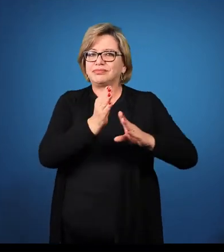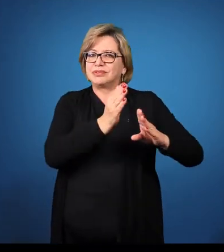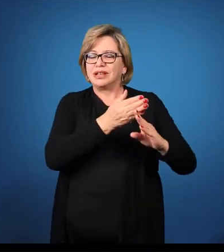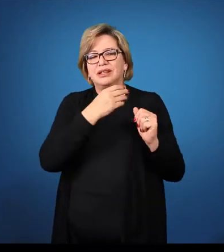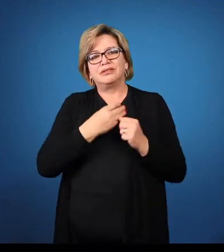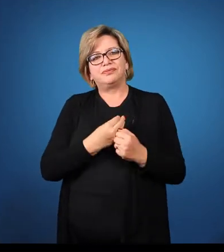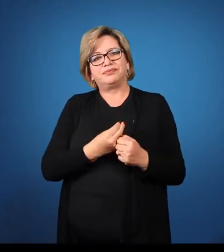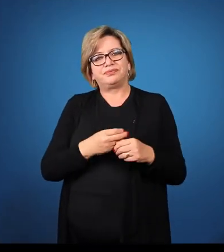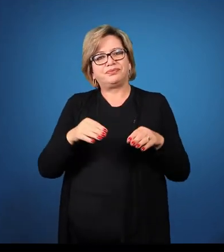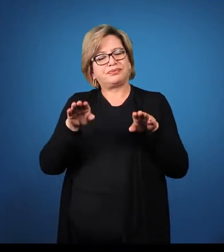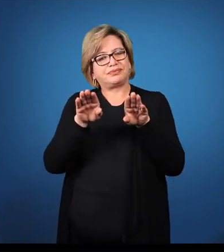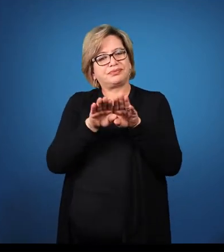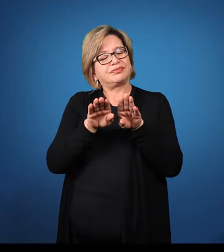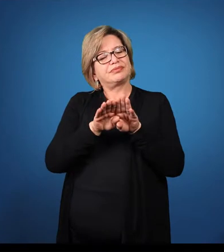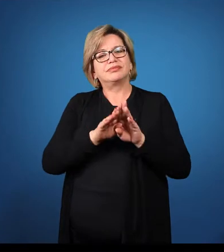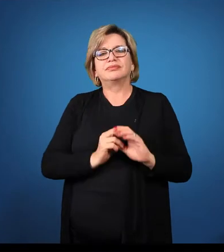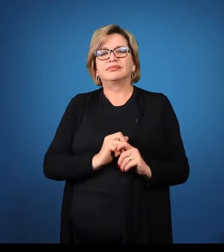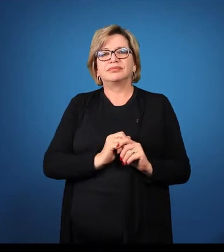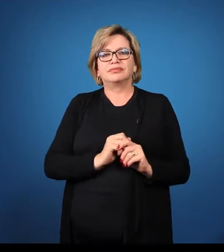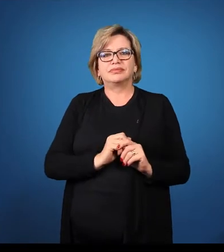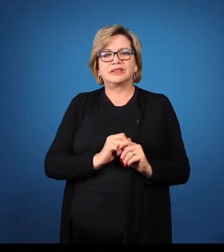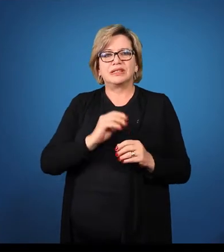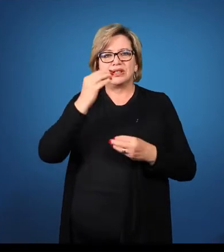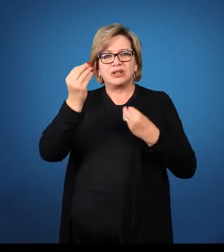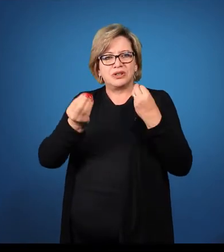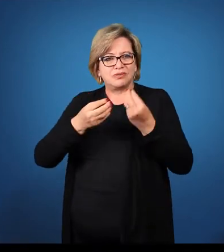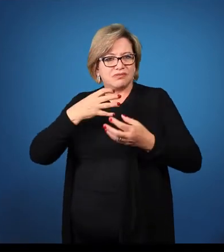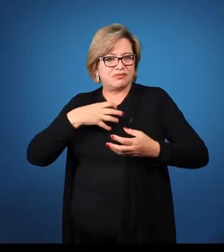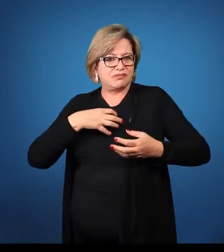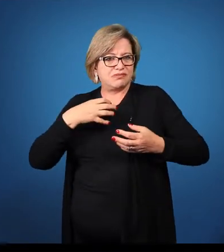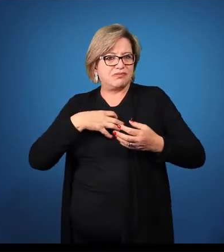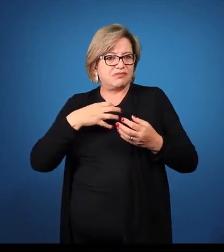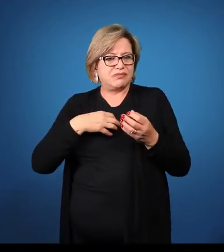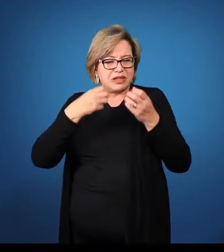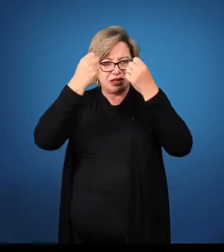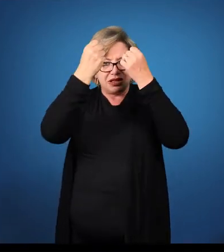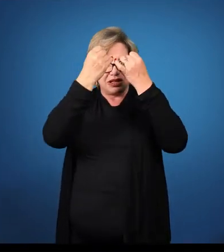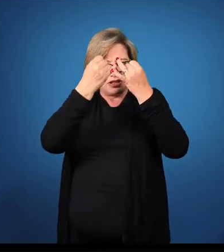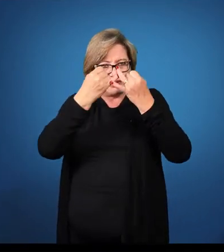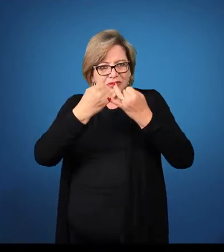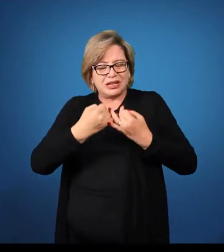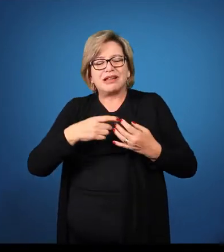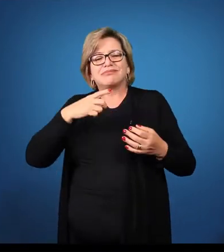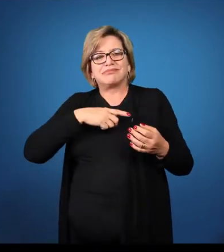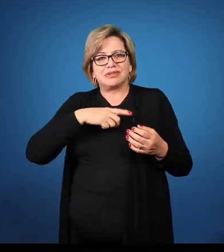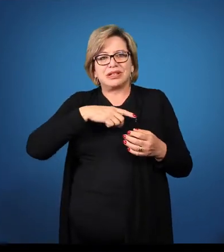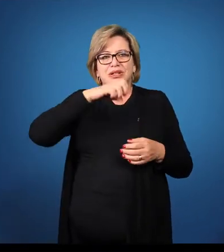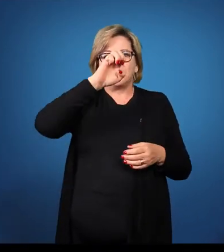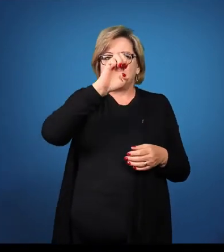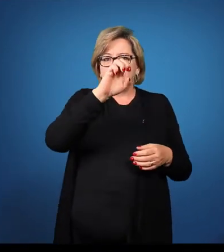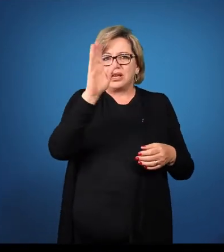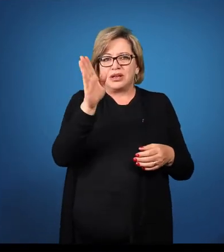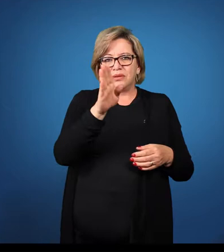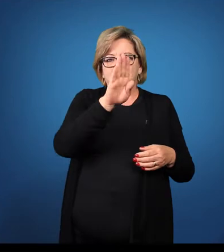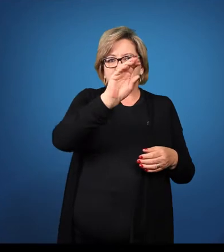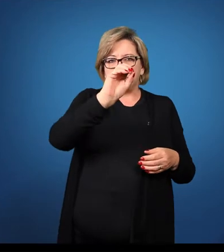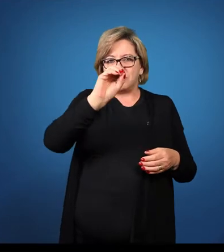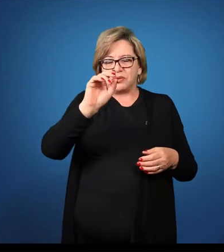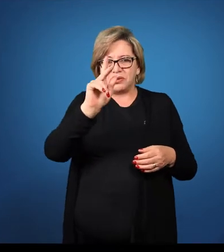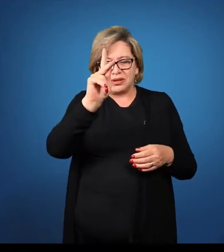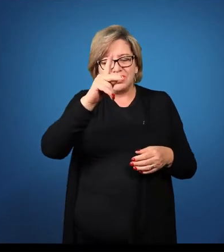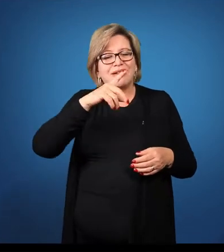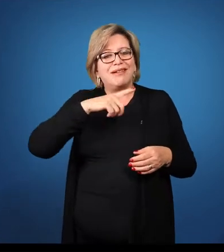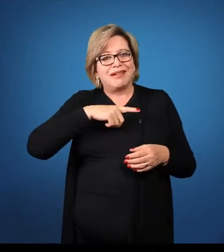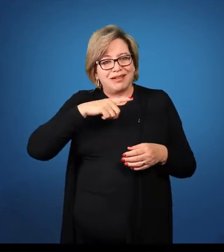Então, também essas formas estão bem explicadas lá no e-book, no material, no referencial